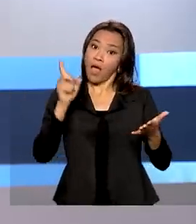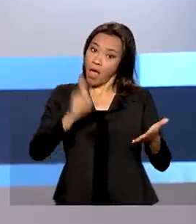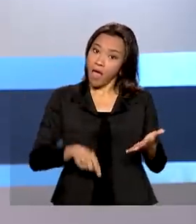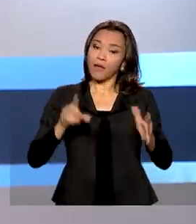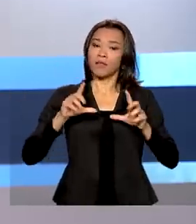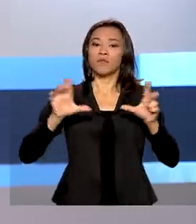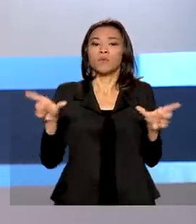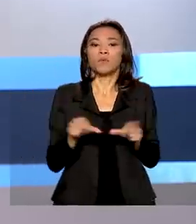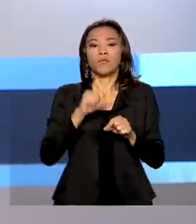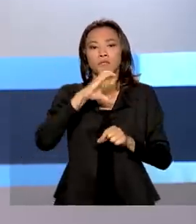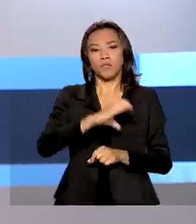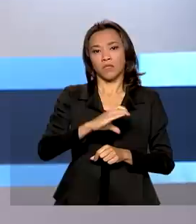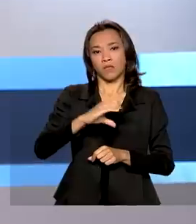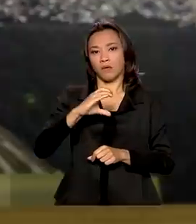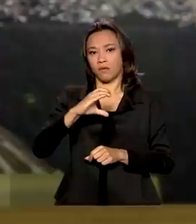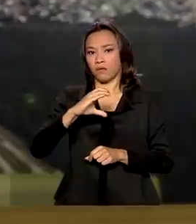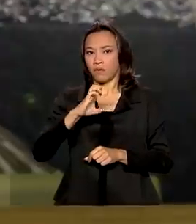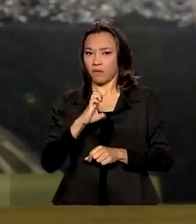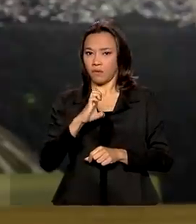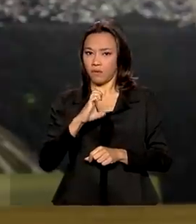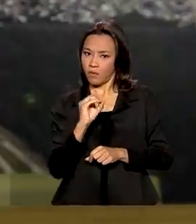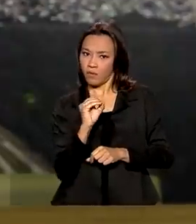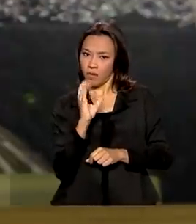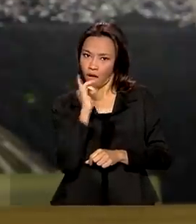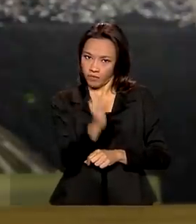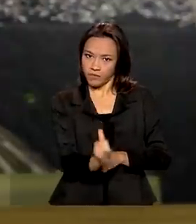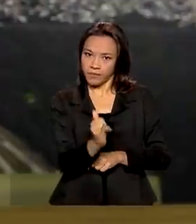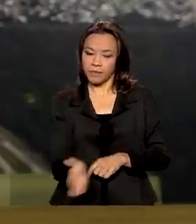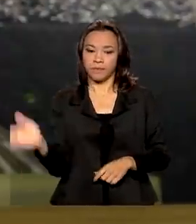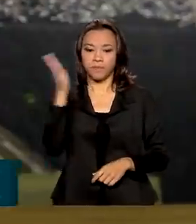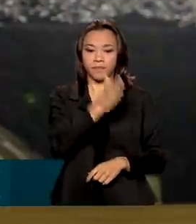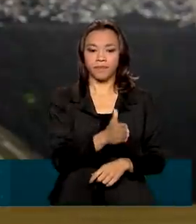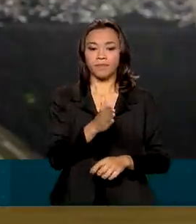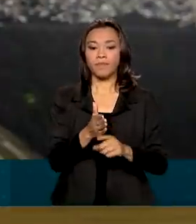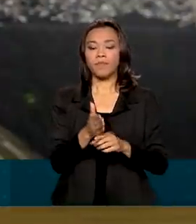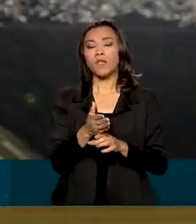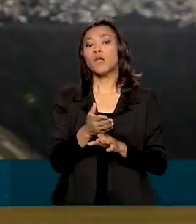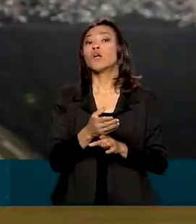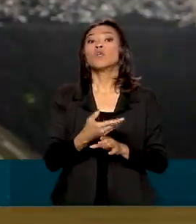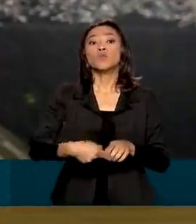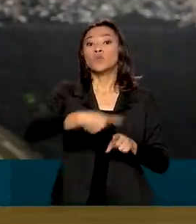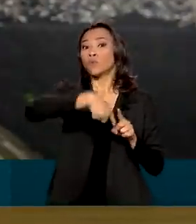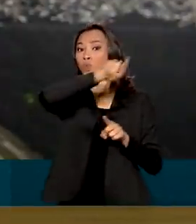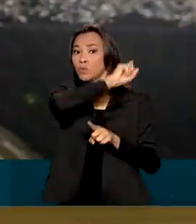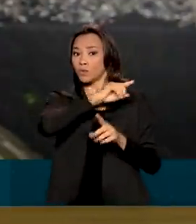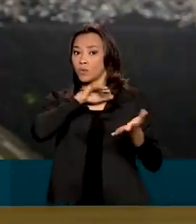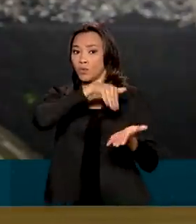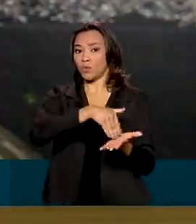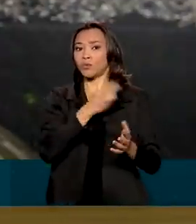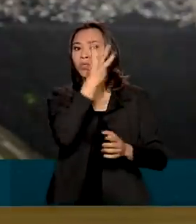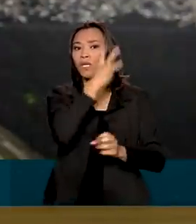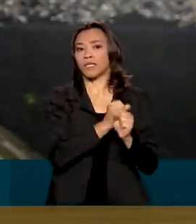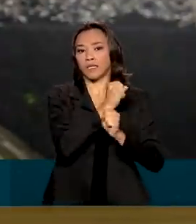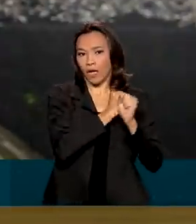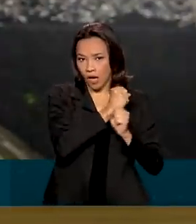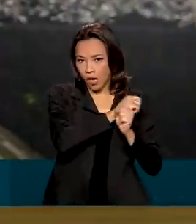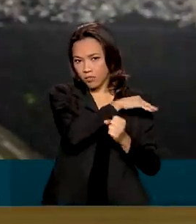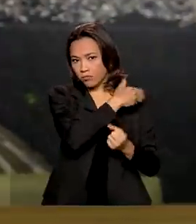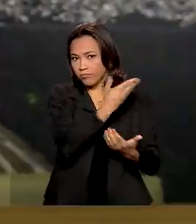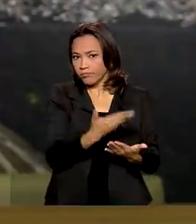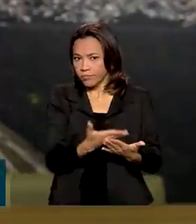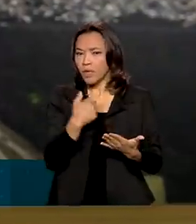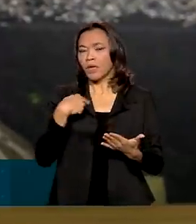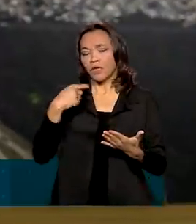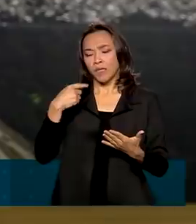CEO do Porto de Santos. Nos últimos três anos o governo federal vem empreender uma verdadeira revolução no Porto de